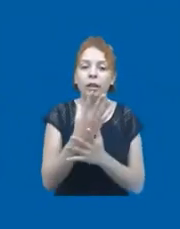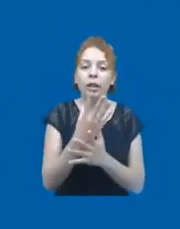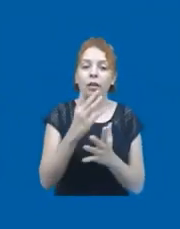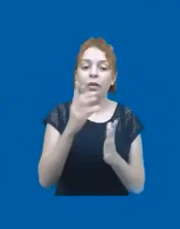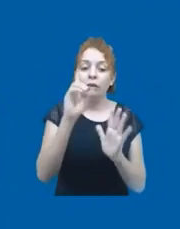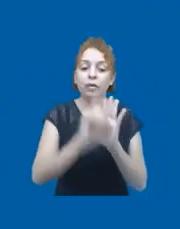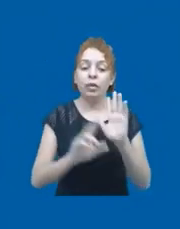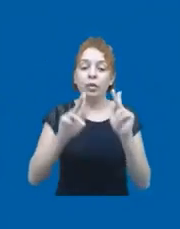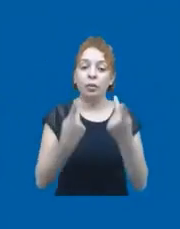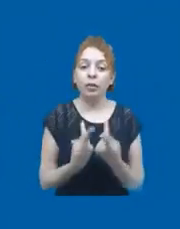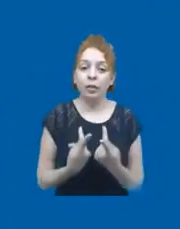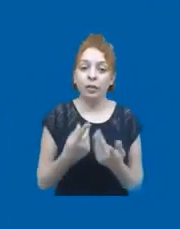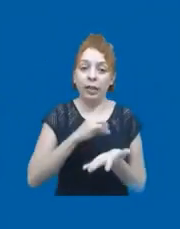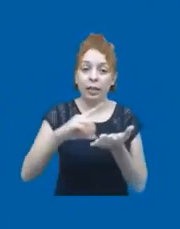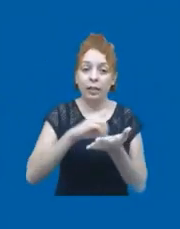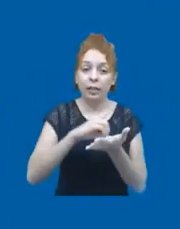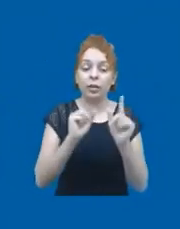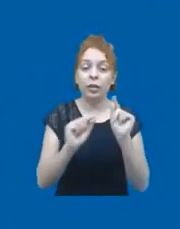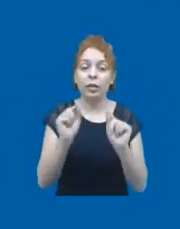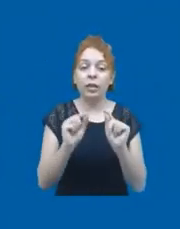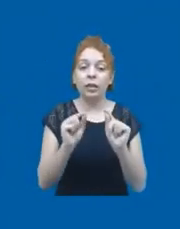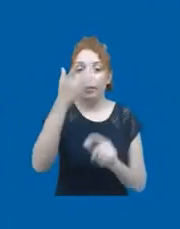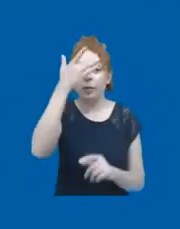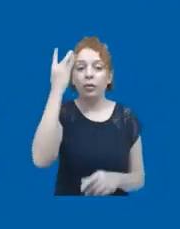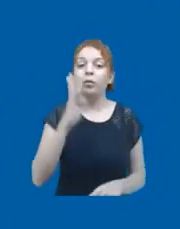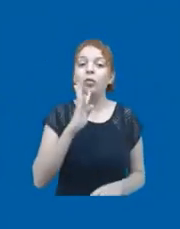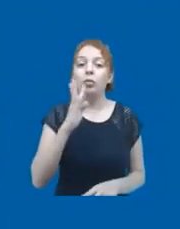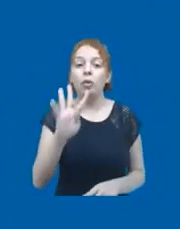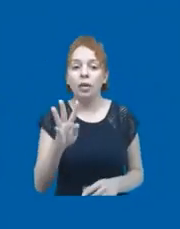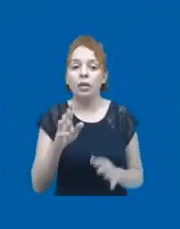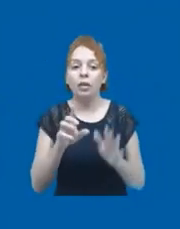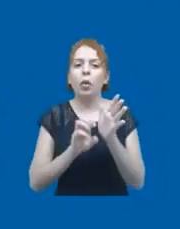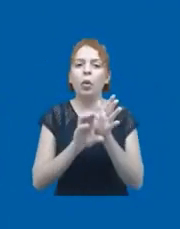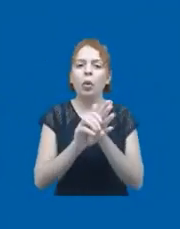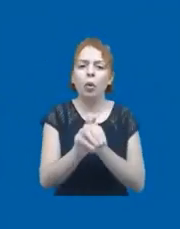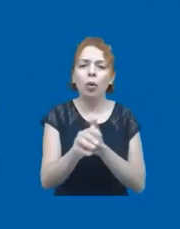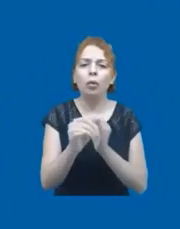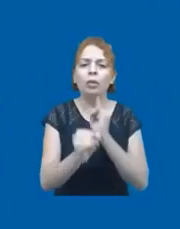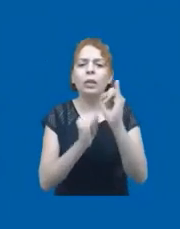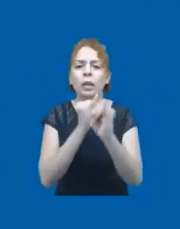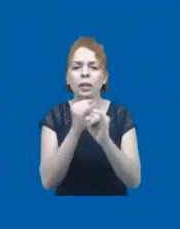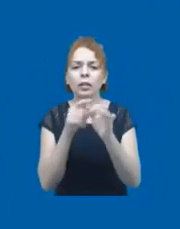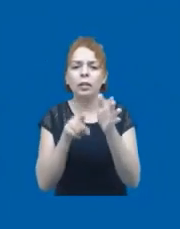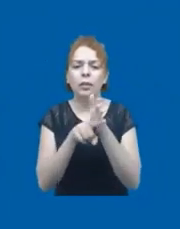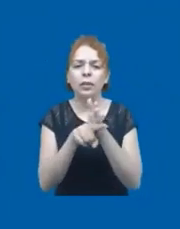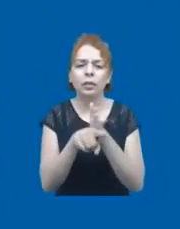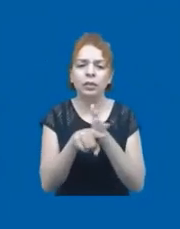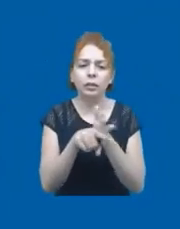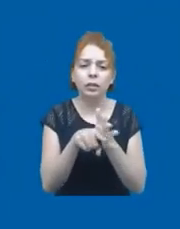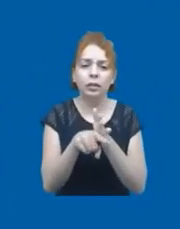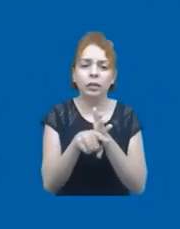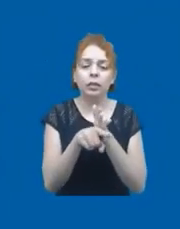Direitos Humanos, que é uma declaração que eu diria para vocês, quem não conhece, entra no Google, entra aí na internet, se tu ler